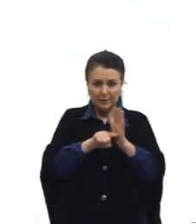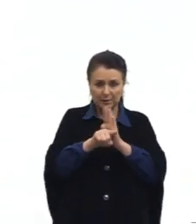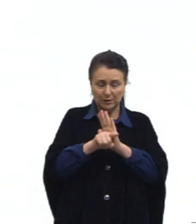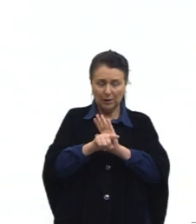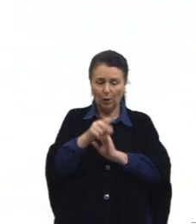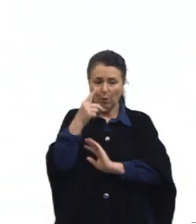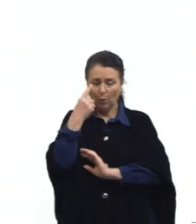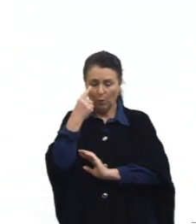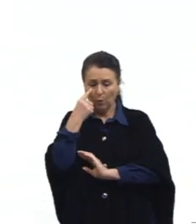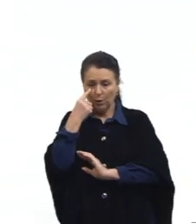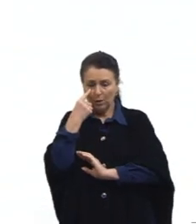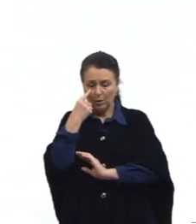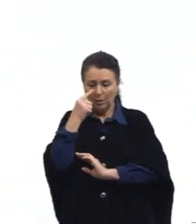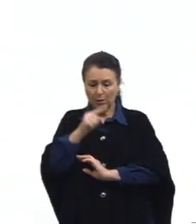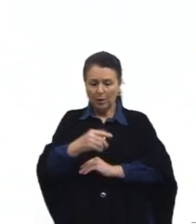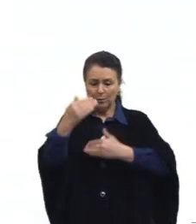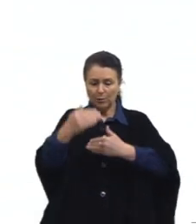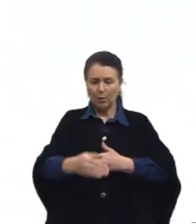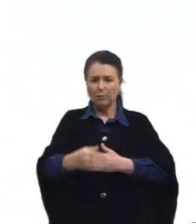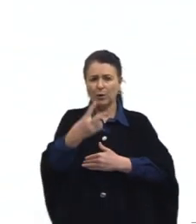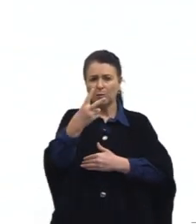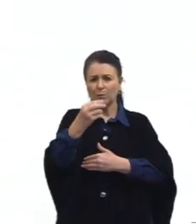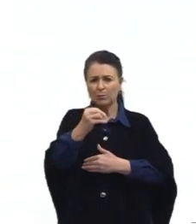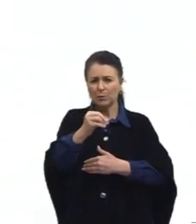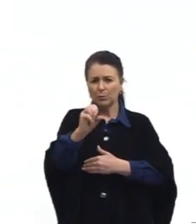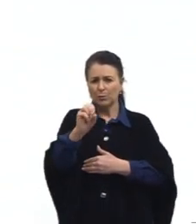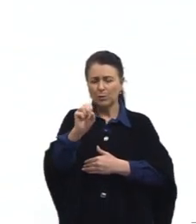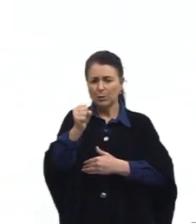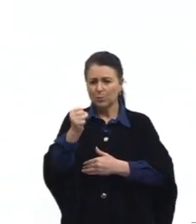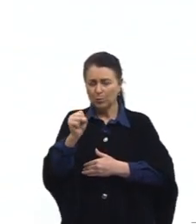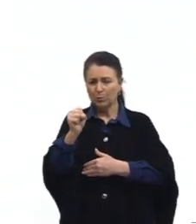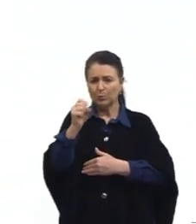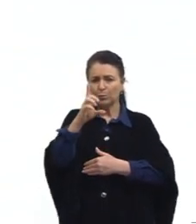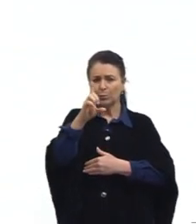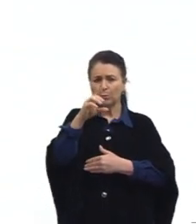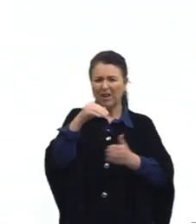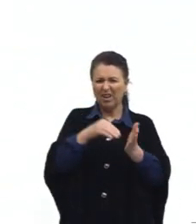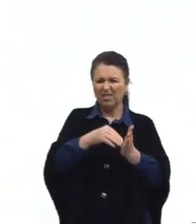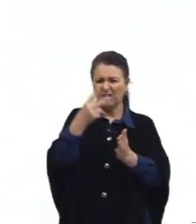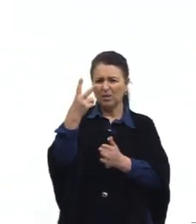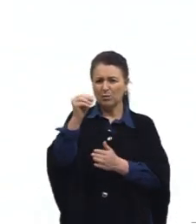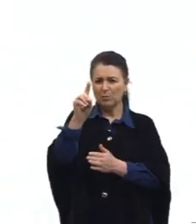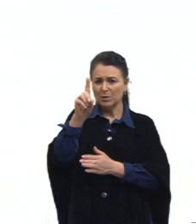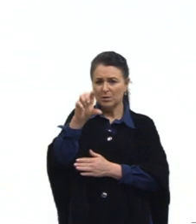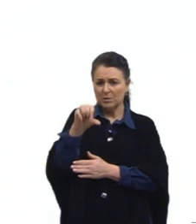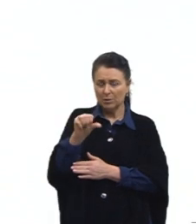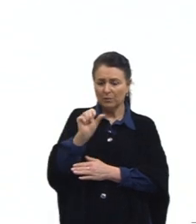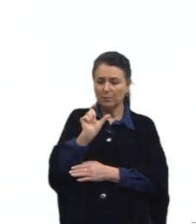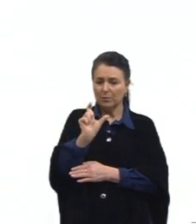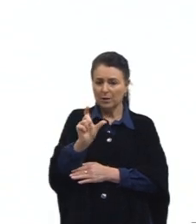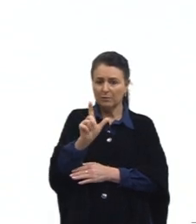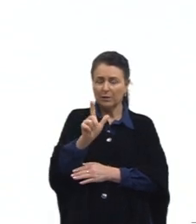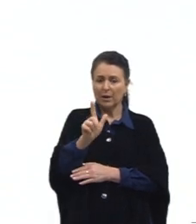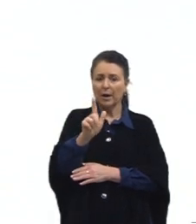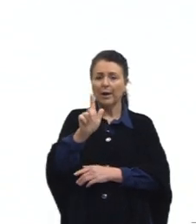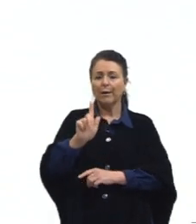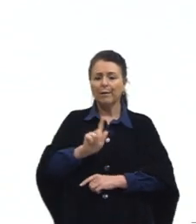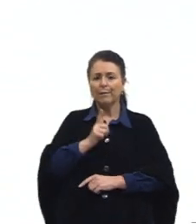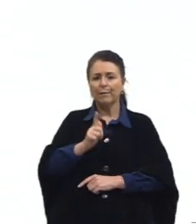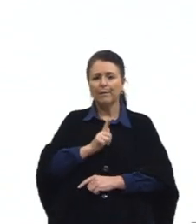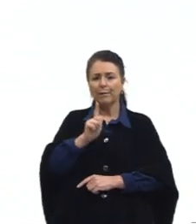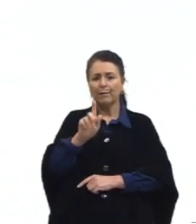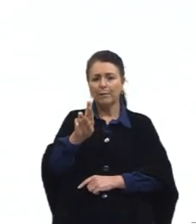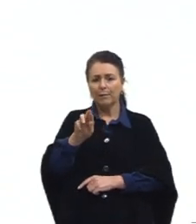provas do ano 2008 a 2019 e fiz uma procura pela palavra gramática,